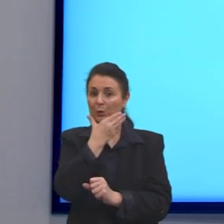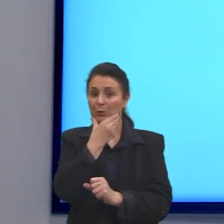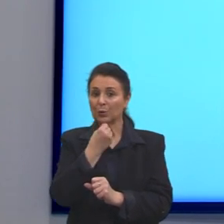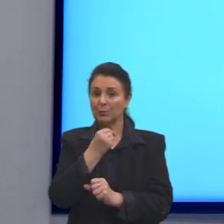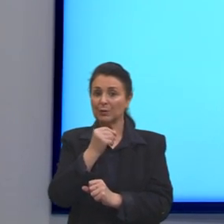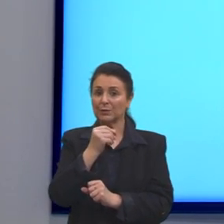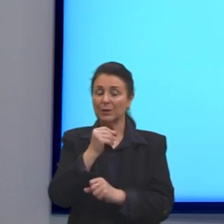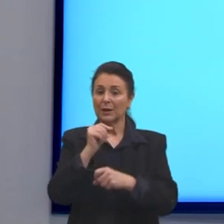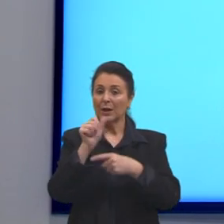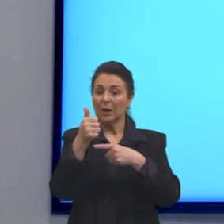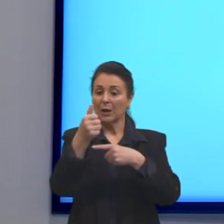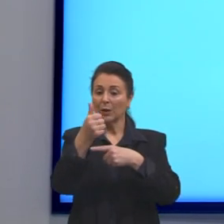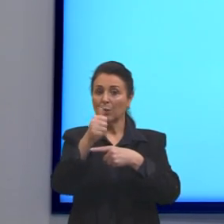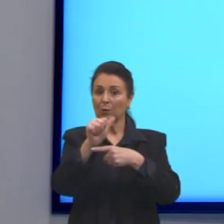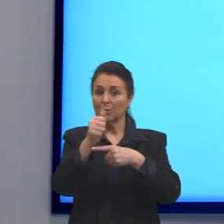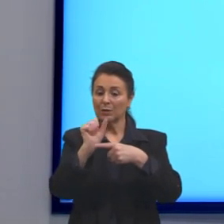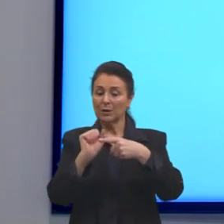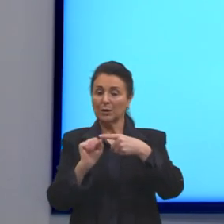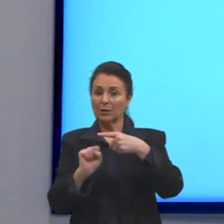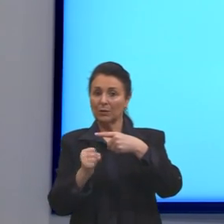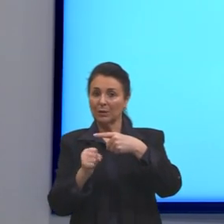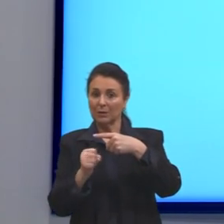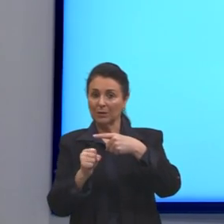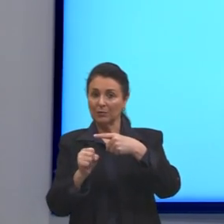oitavos de H.